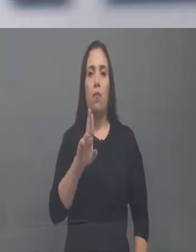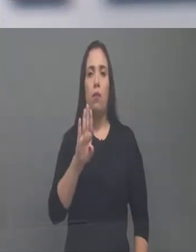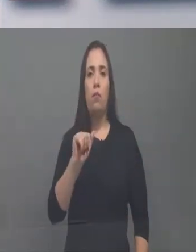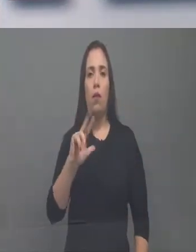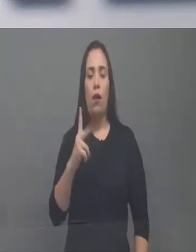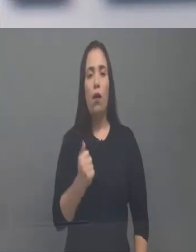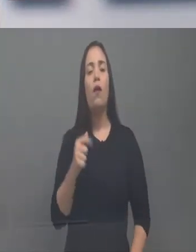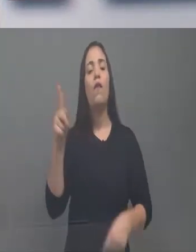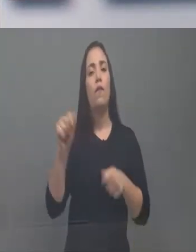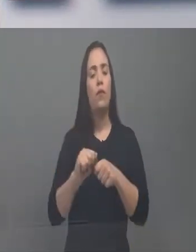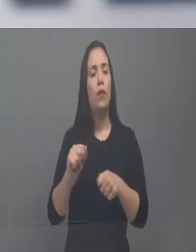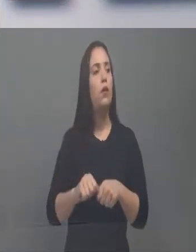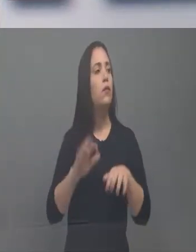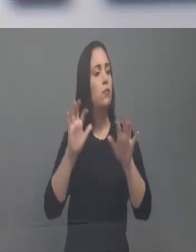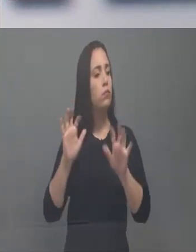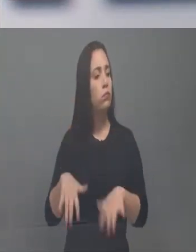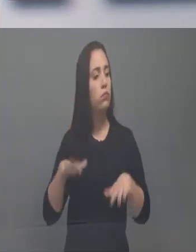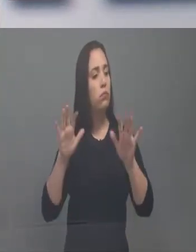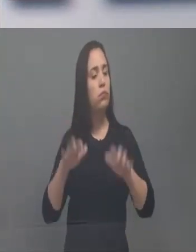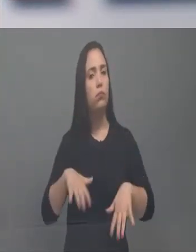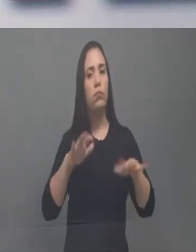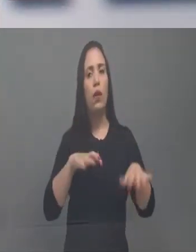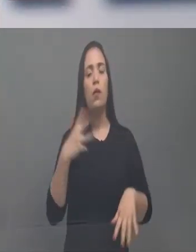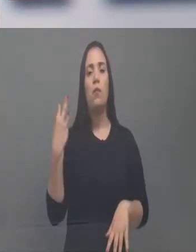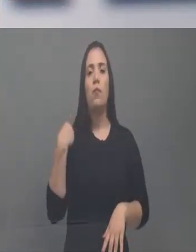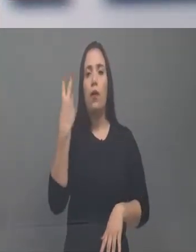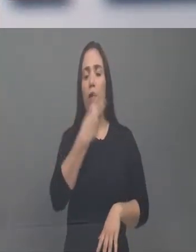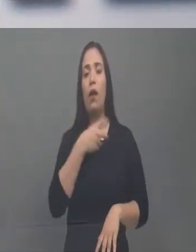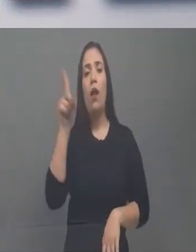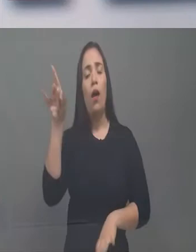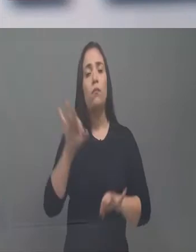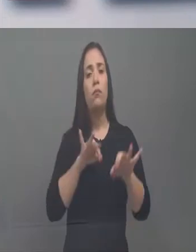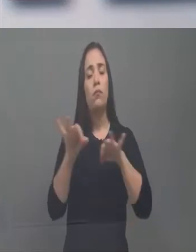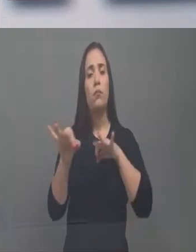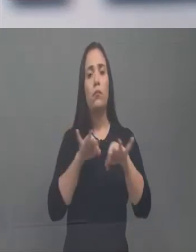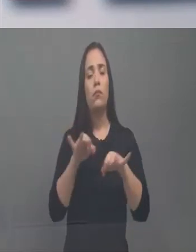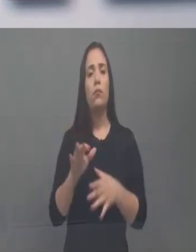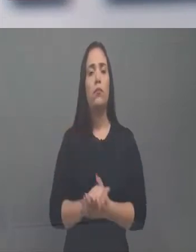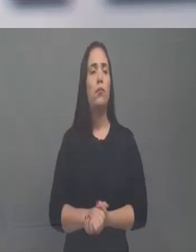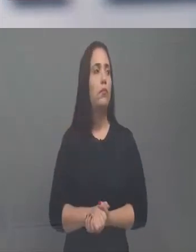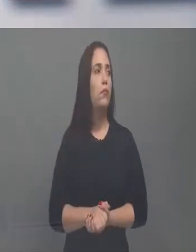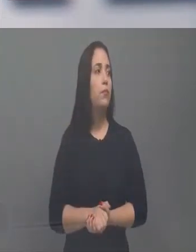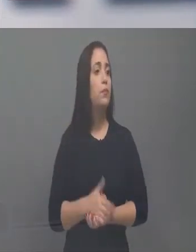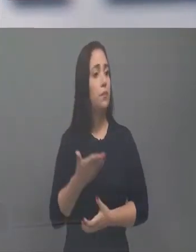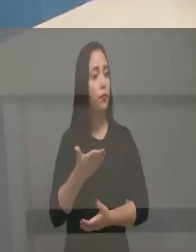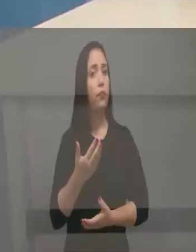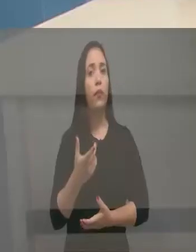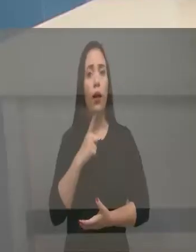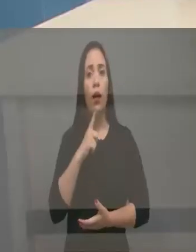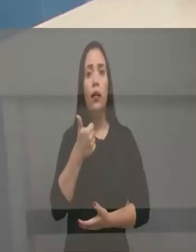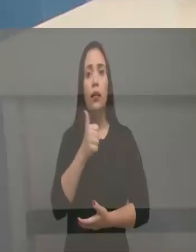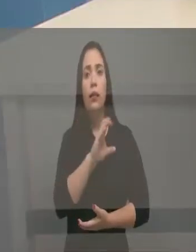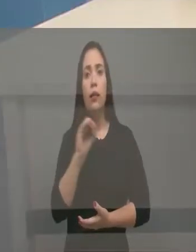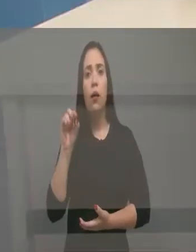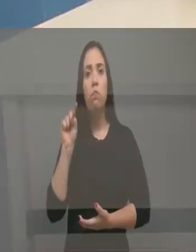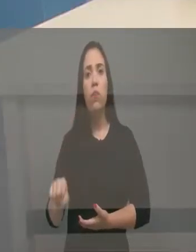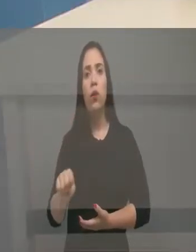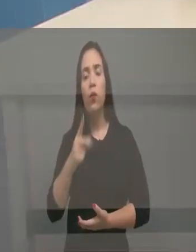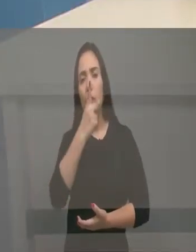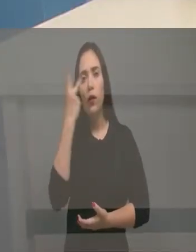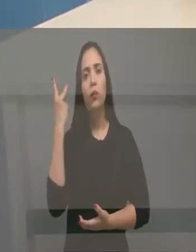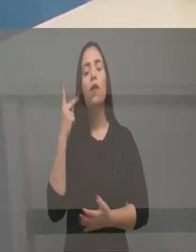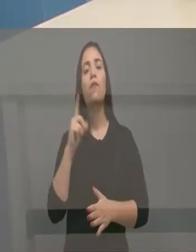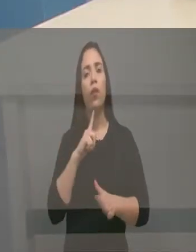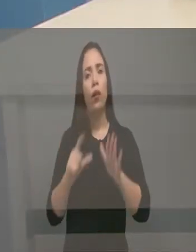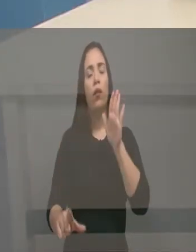eu estava vendo aqui. Nós fizemos em Barbalha, a caminhada com Maria lá, que é um evento que... O senhor instituiu, inclusive, lei, 6 mil pessoas. É, a lei foi